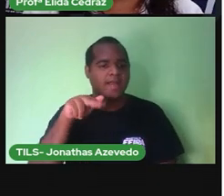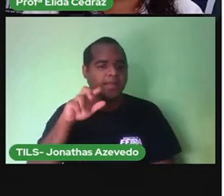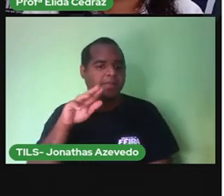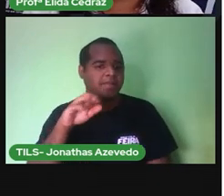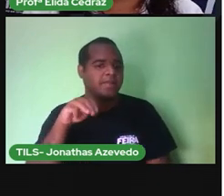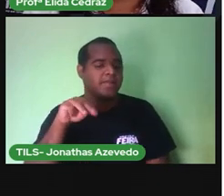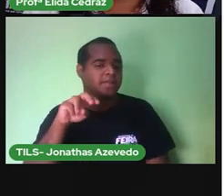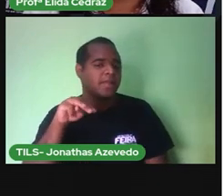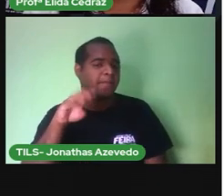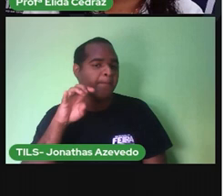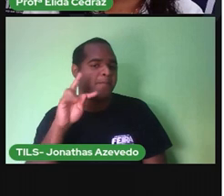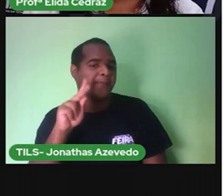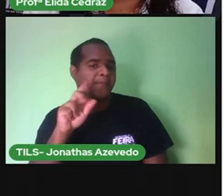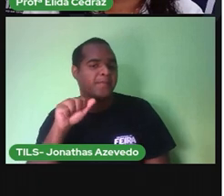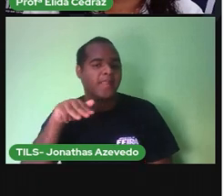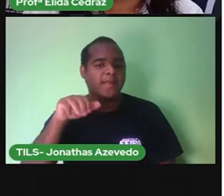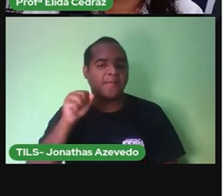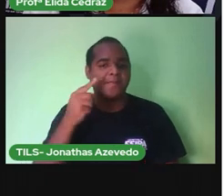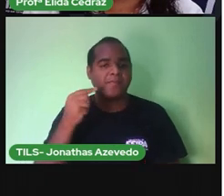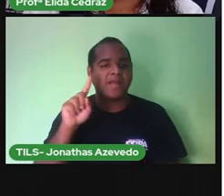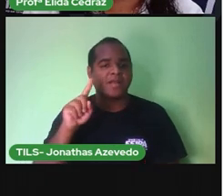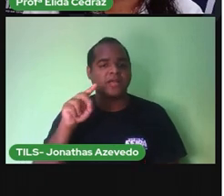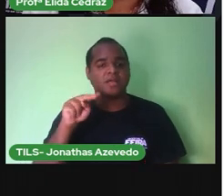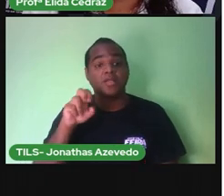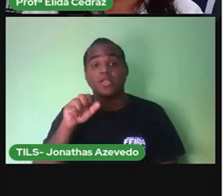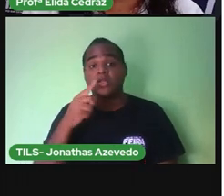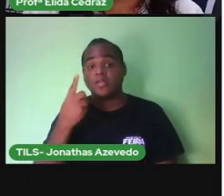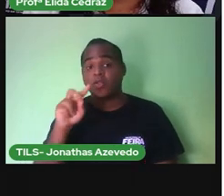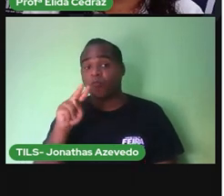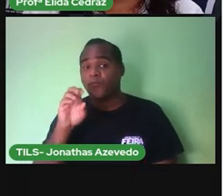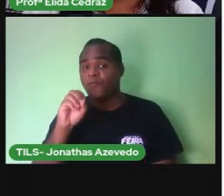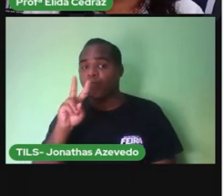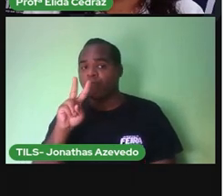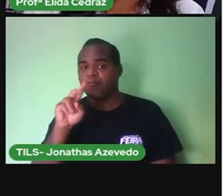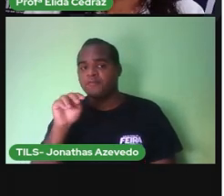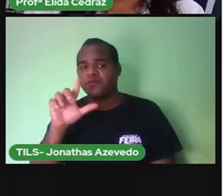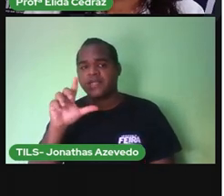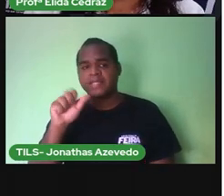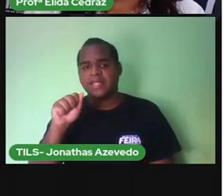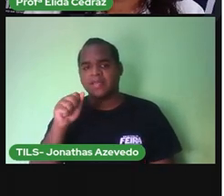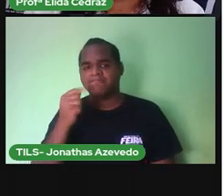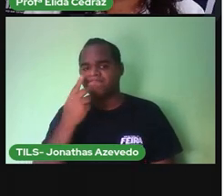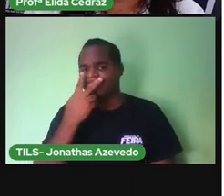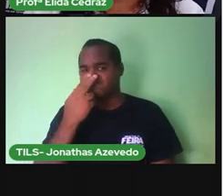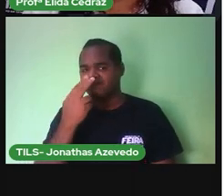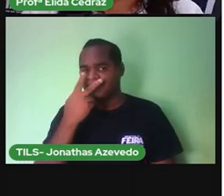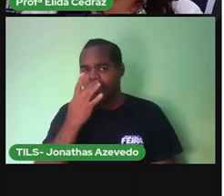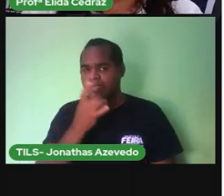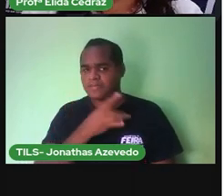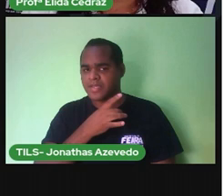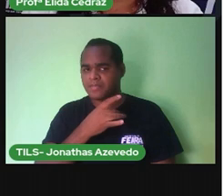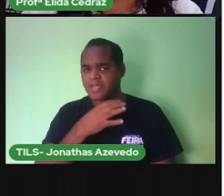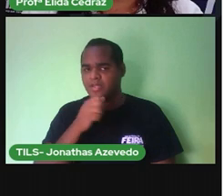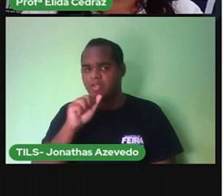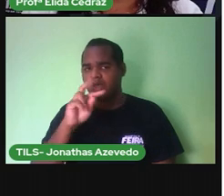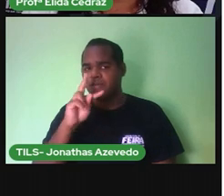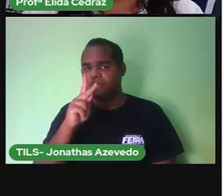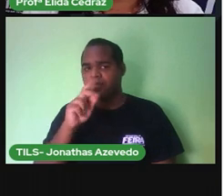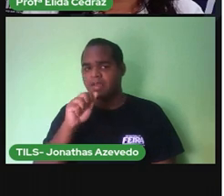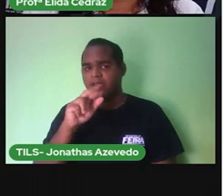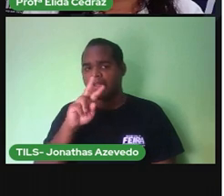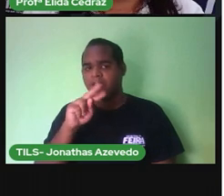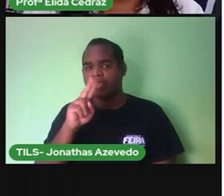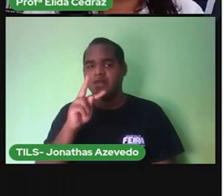mão. Não vou lá, não vou lá. Tenho medo de apanhar.